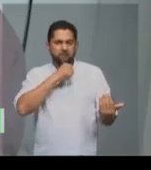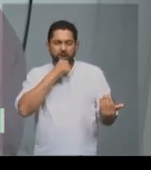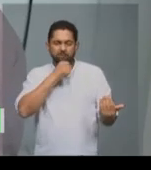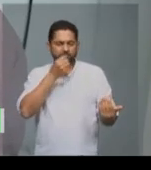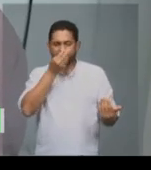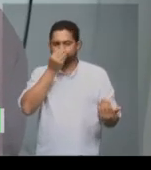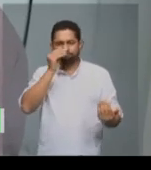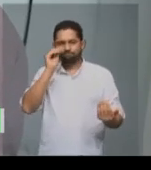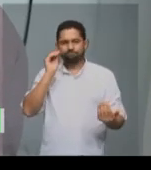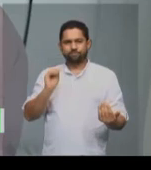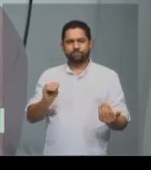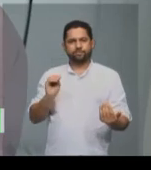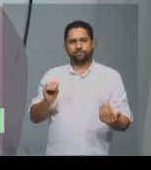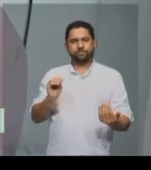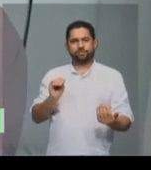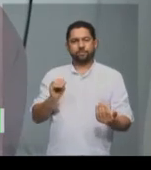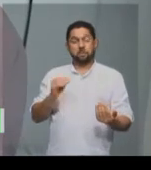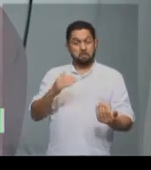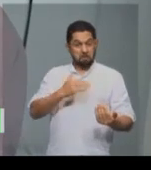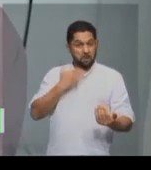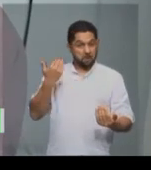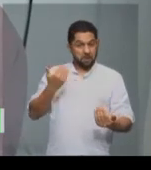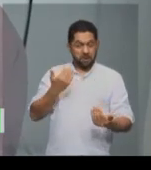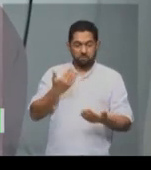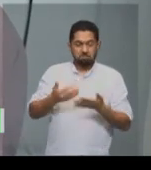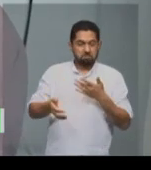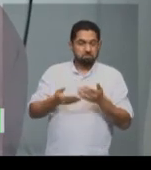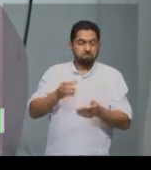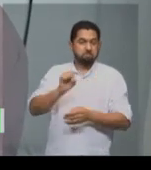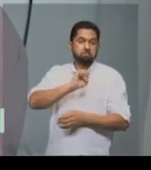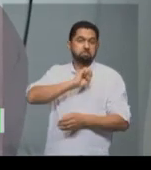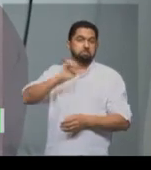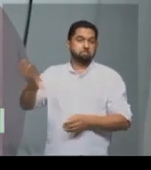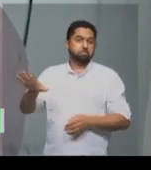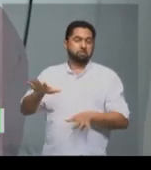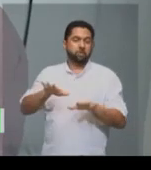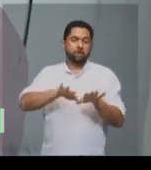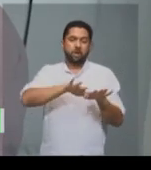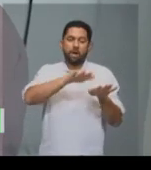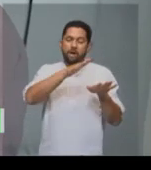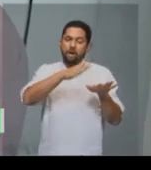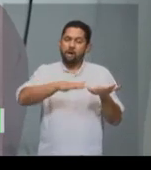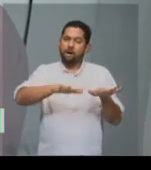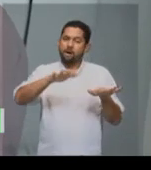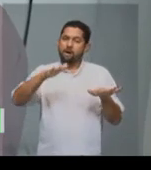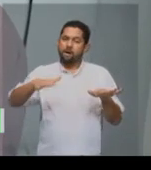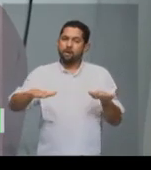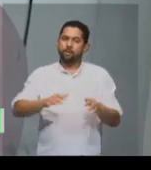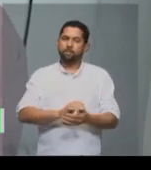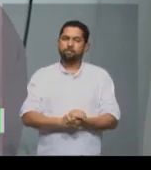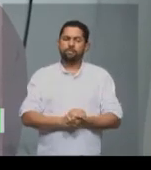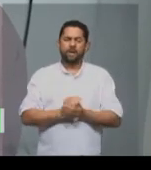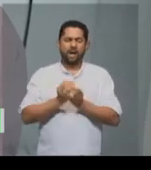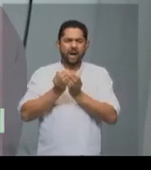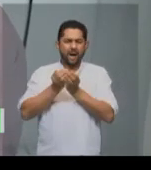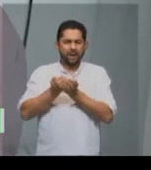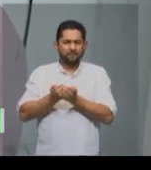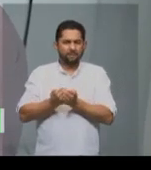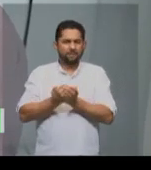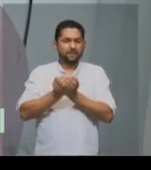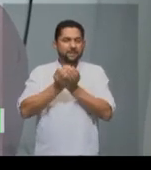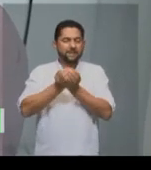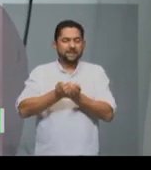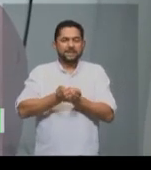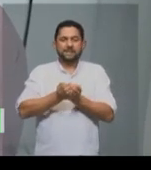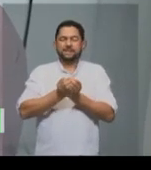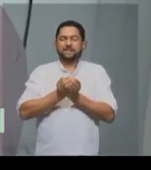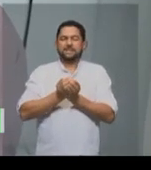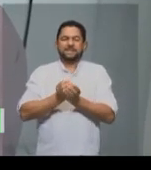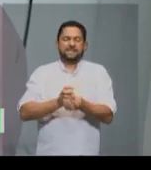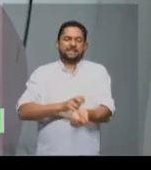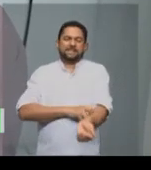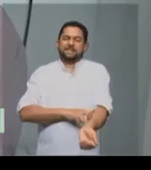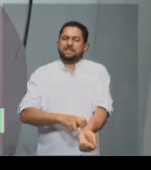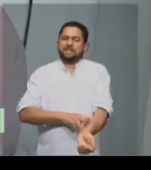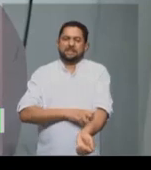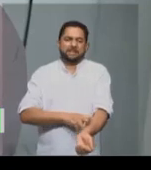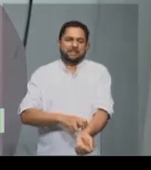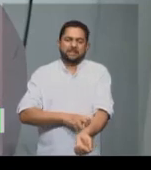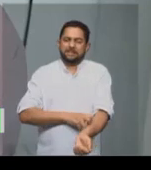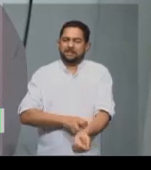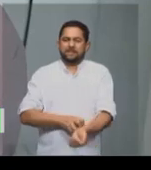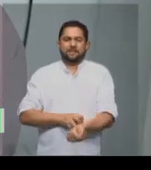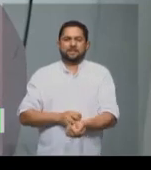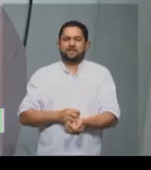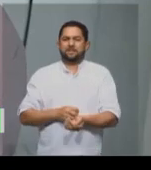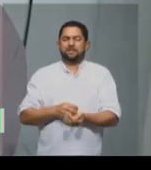se era um idoso, era jogado ao mar. Então, a viagem era extremamente estressante, desumana